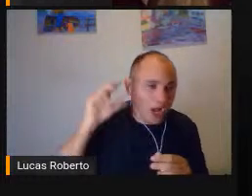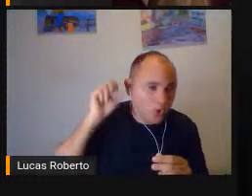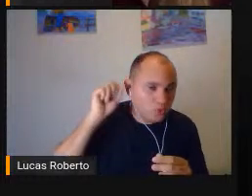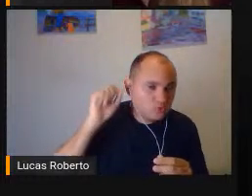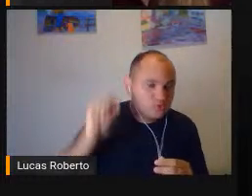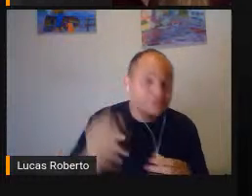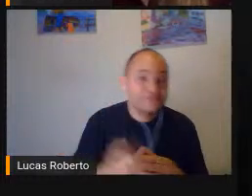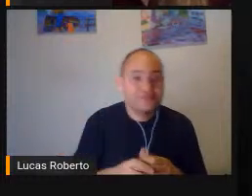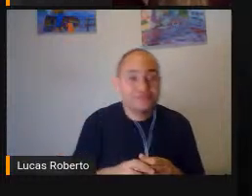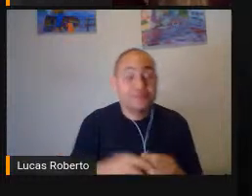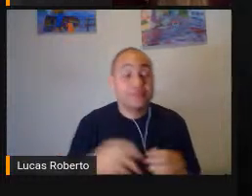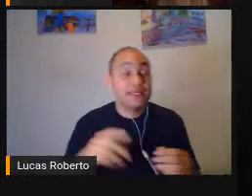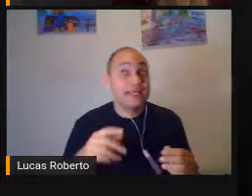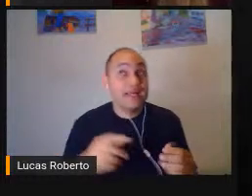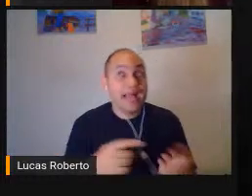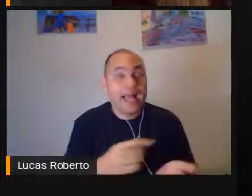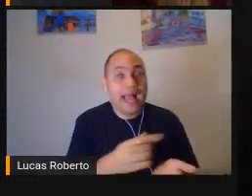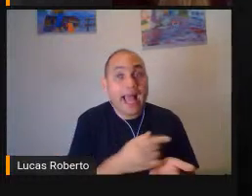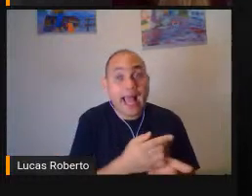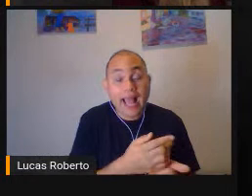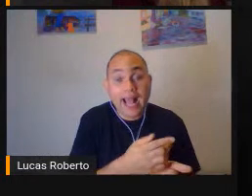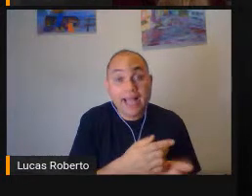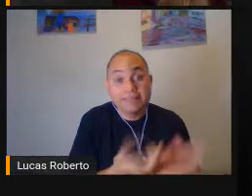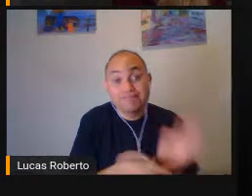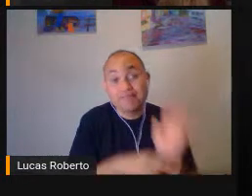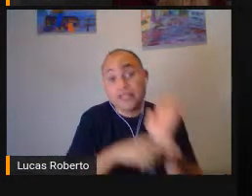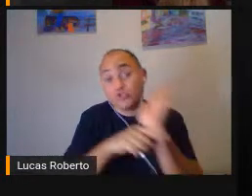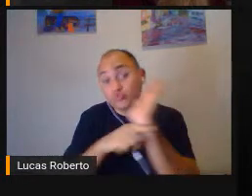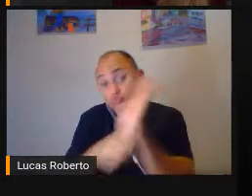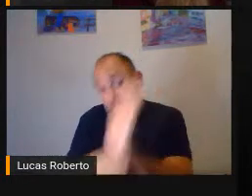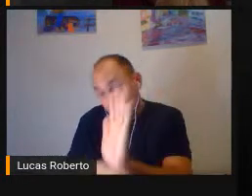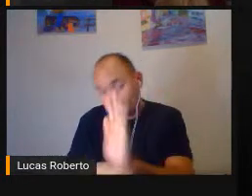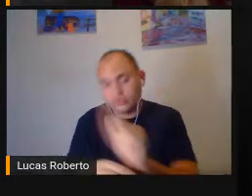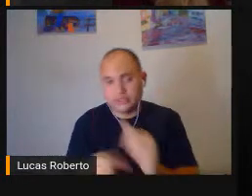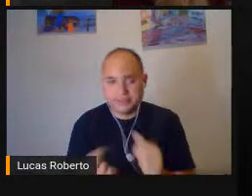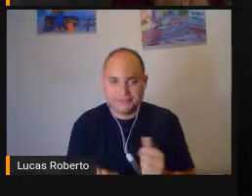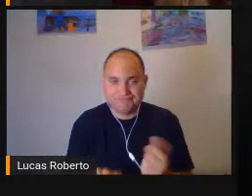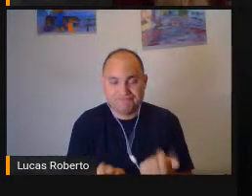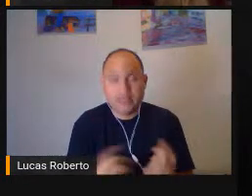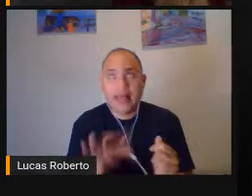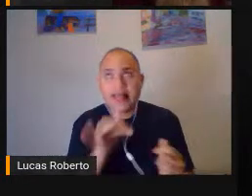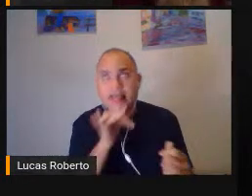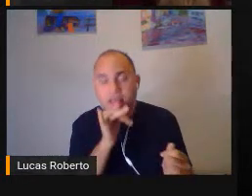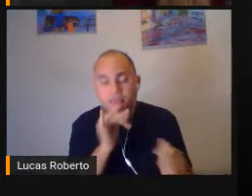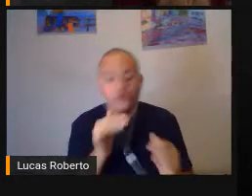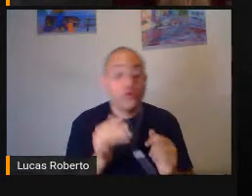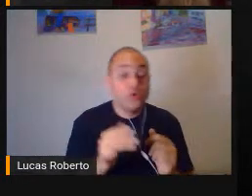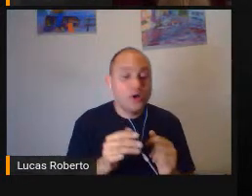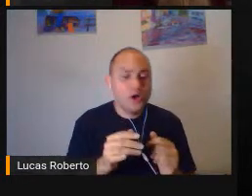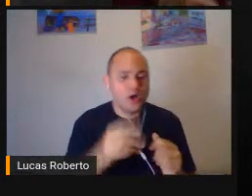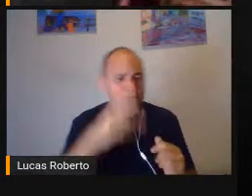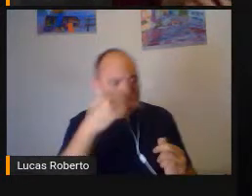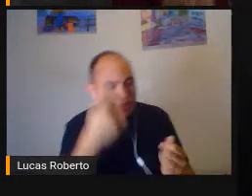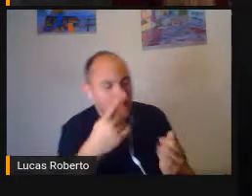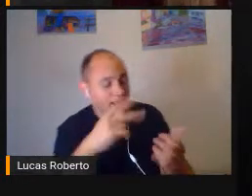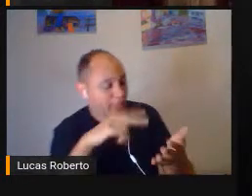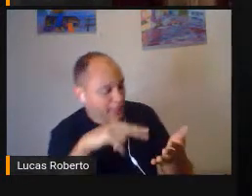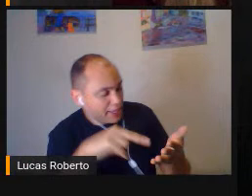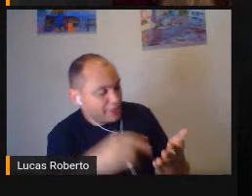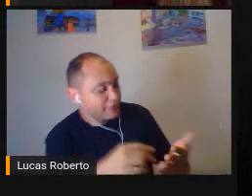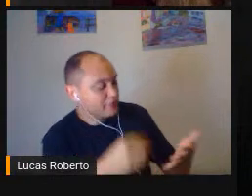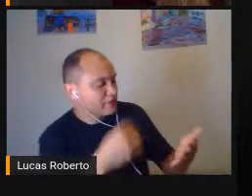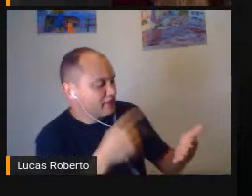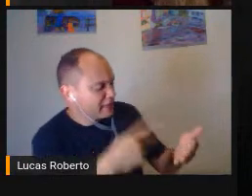Do livro em braile Então o ledor É uma pessoa Que grava as obras Lendo-as Em voz alta E precisa ser